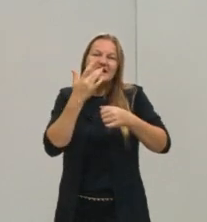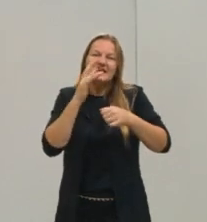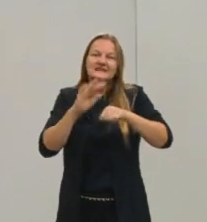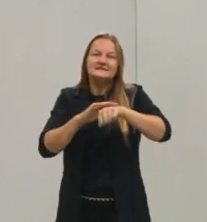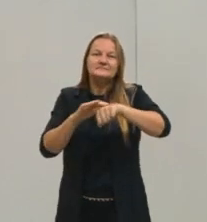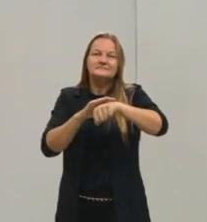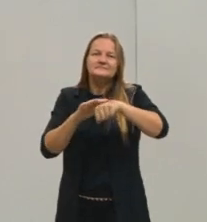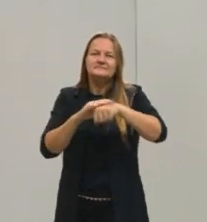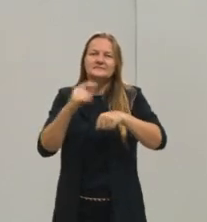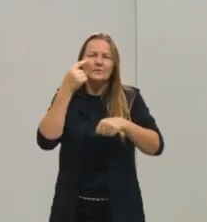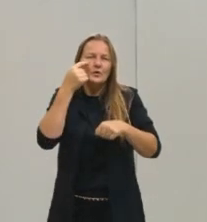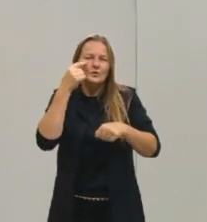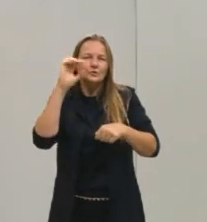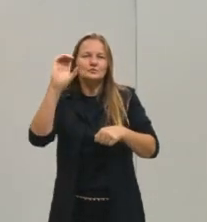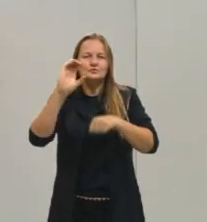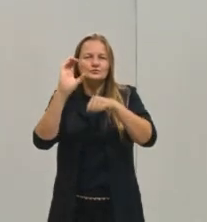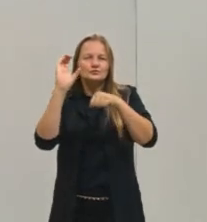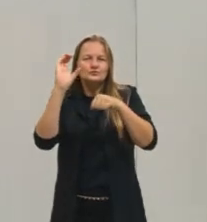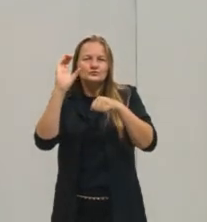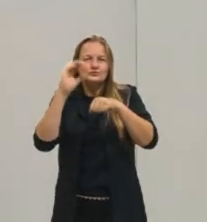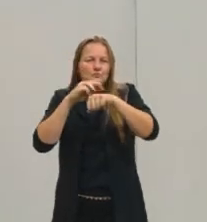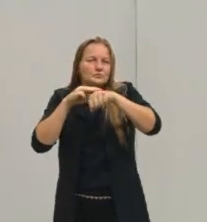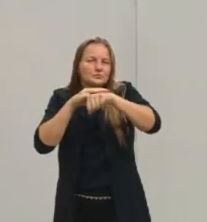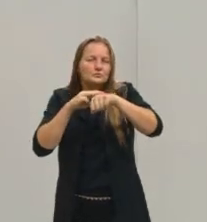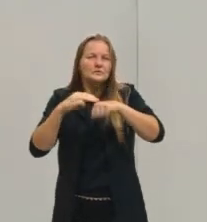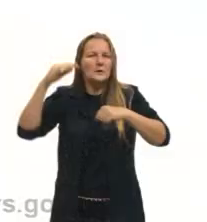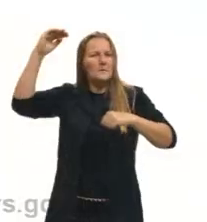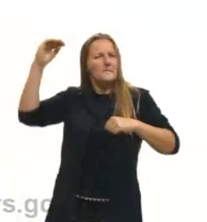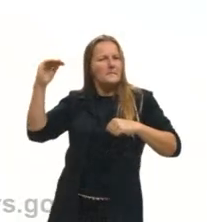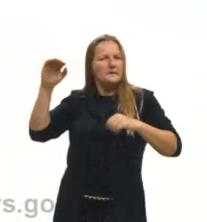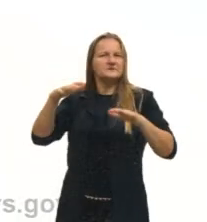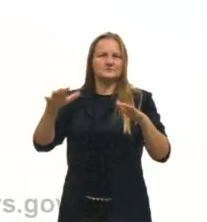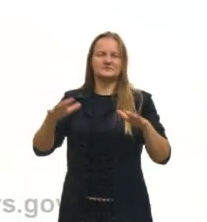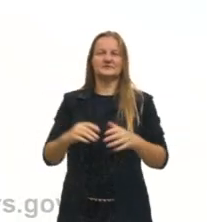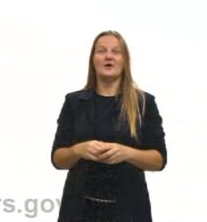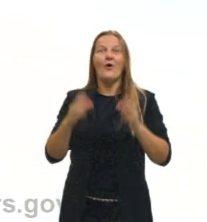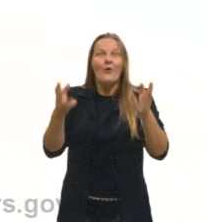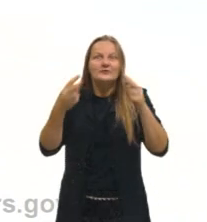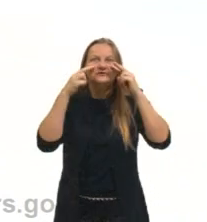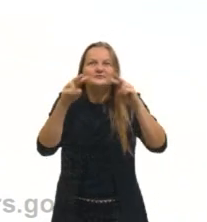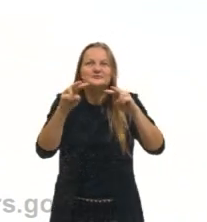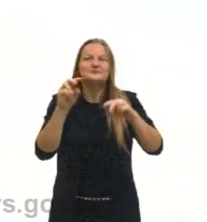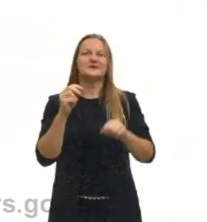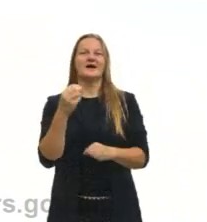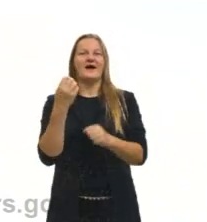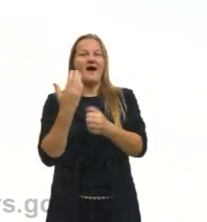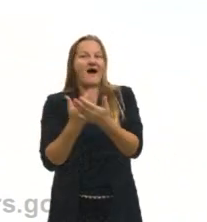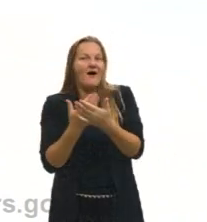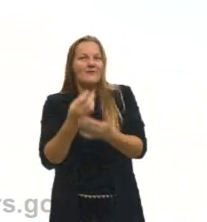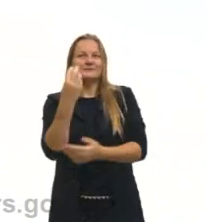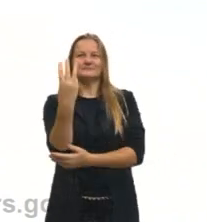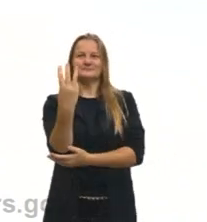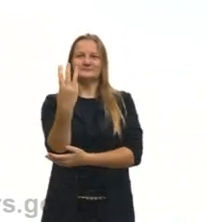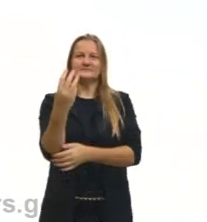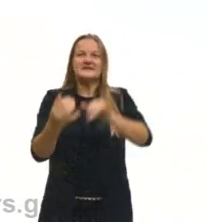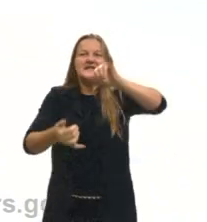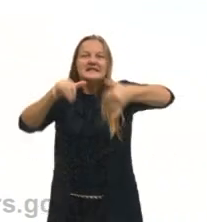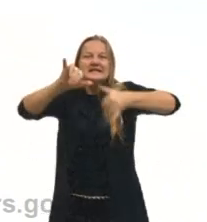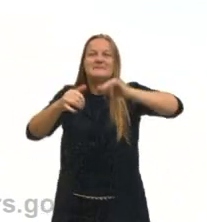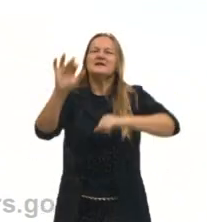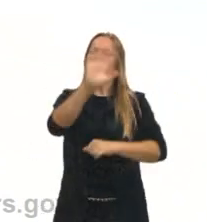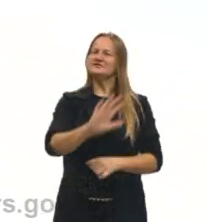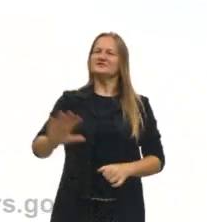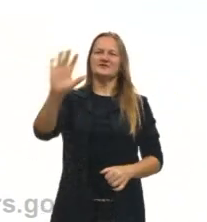olhos e cabelos castanhos e estatura baixa. Hoje nós vamos ver a aula 3 de Química Geral e vamos trabalhar o